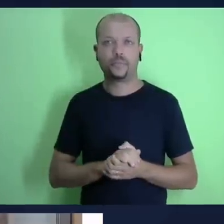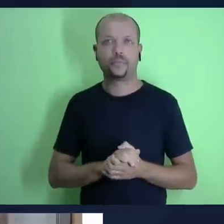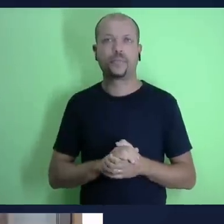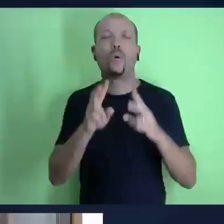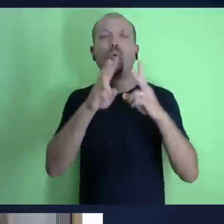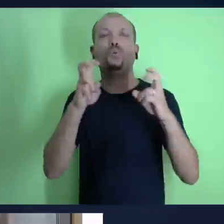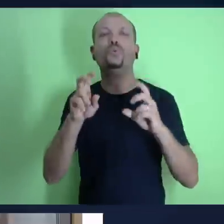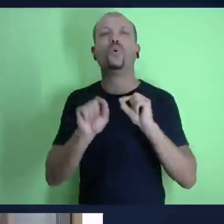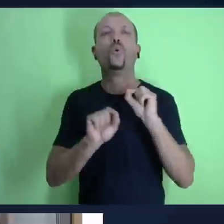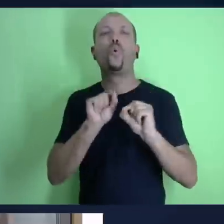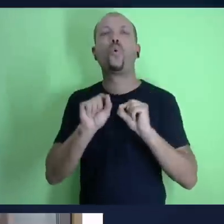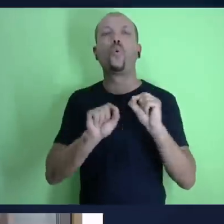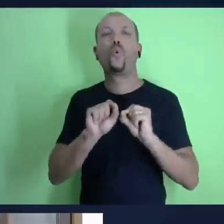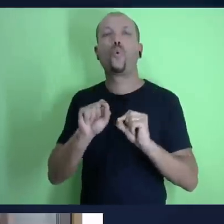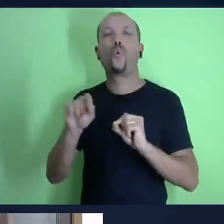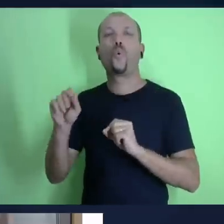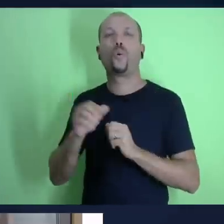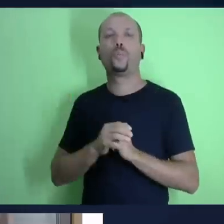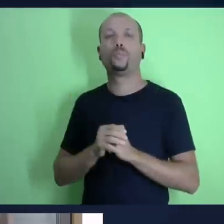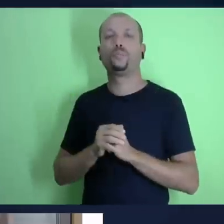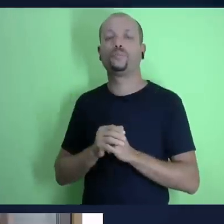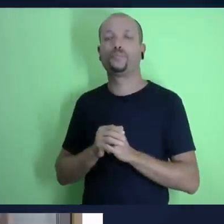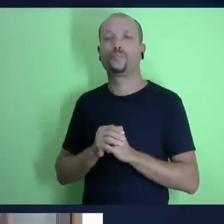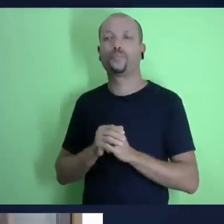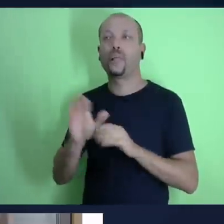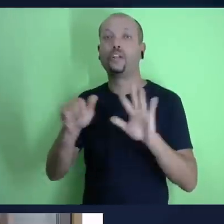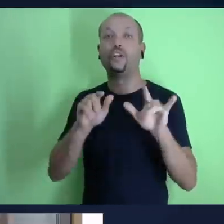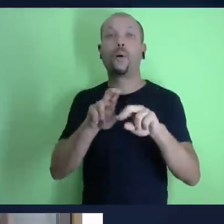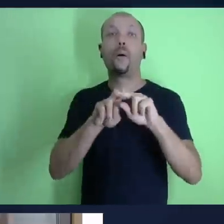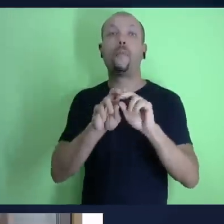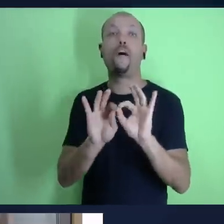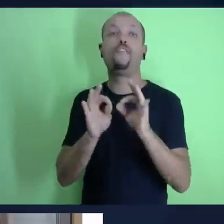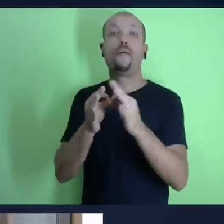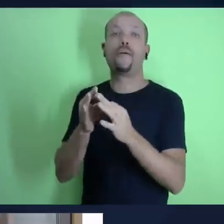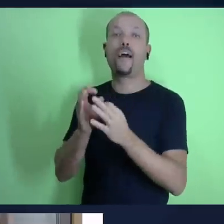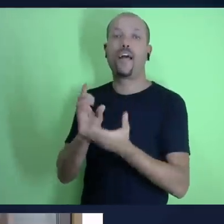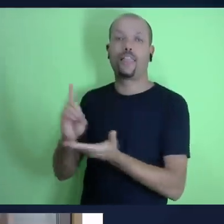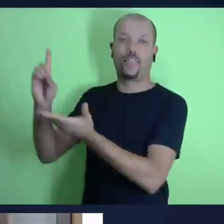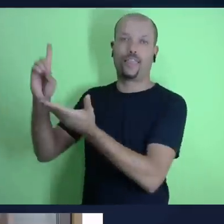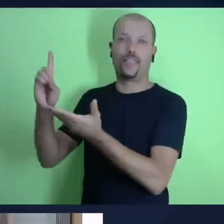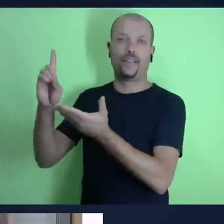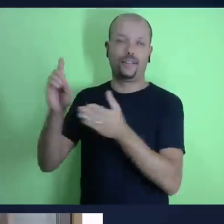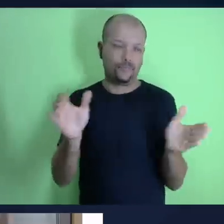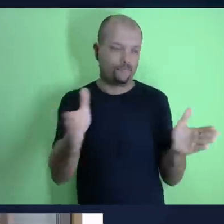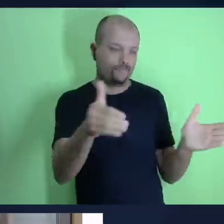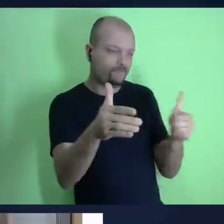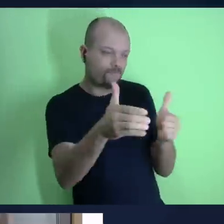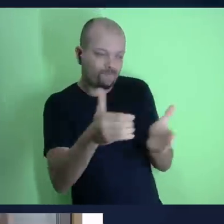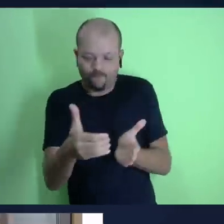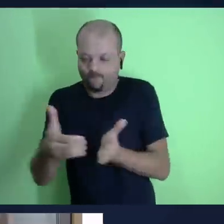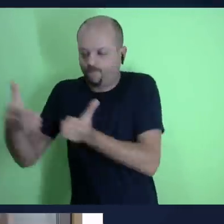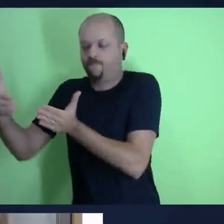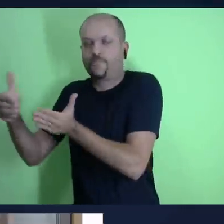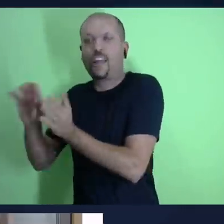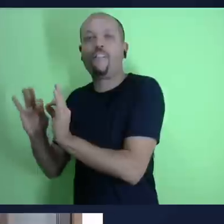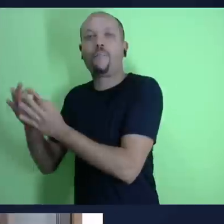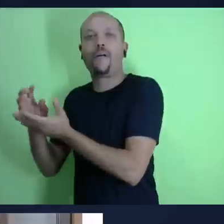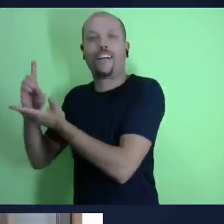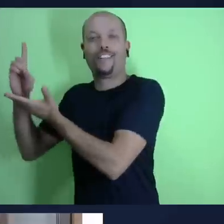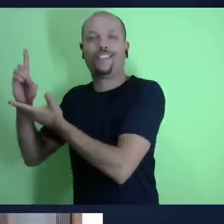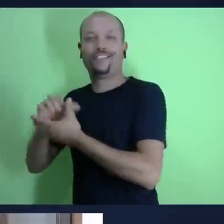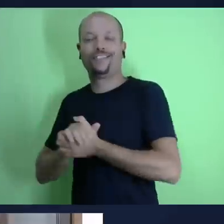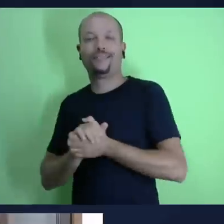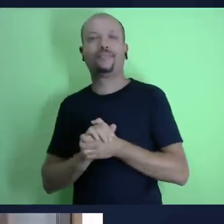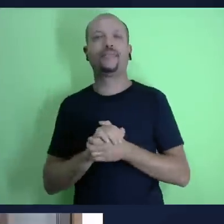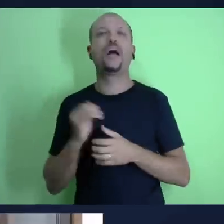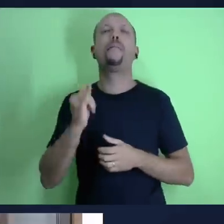papel do ser humano nesse relacionamento com deus em relação ao compromisso que temos com ele